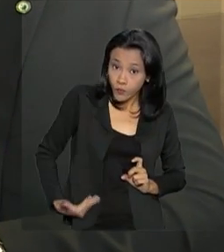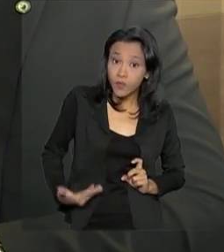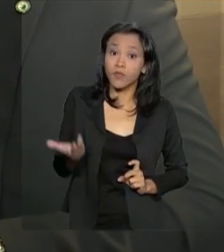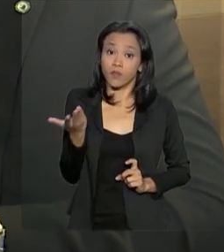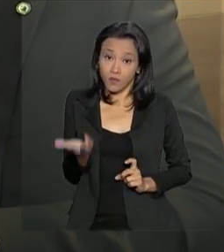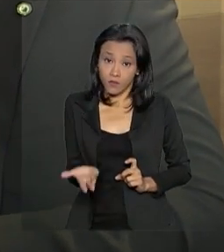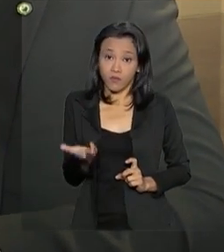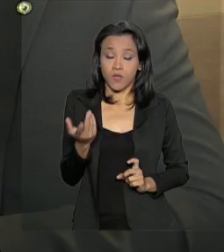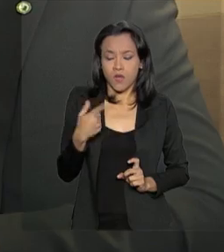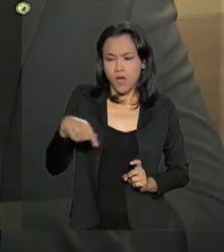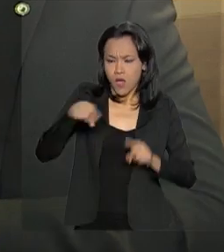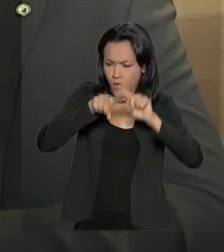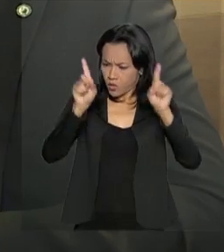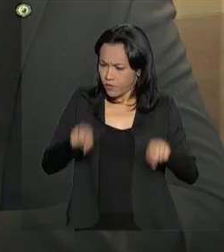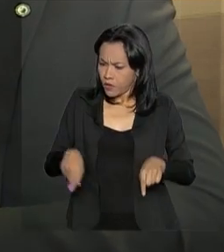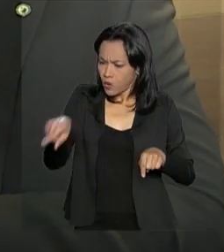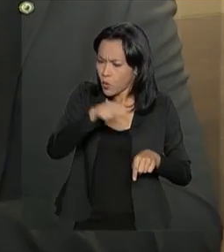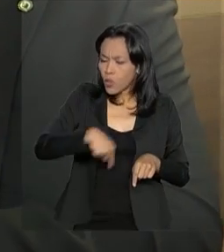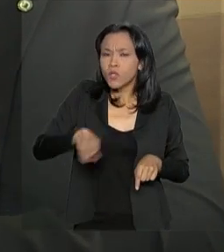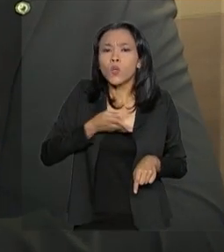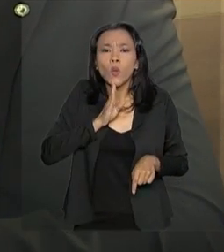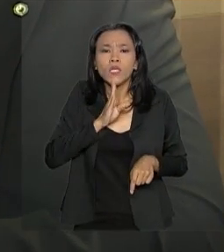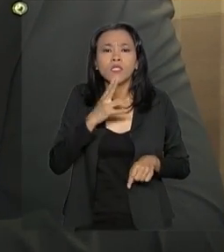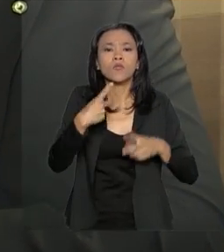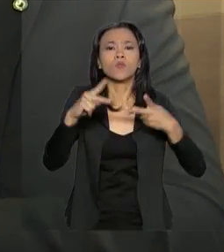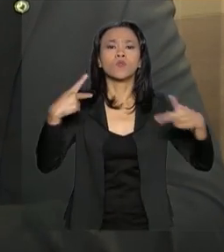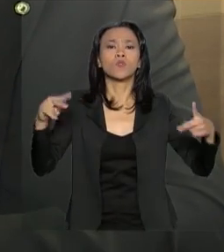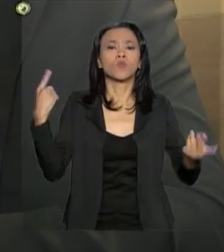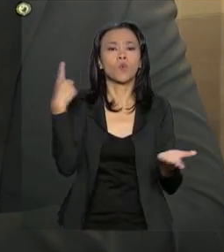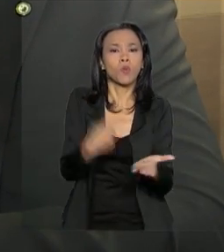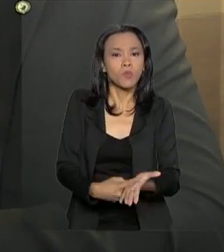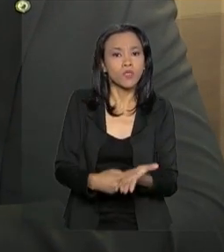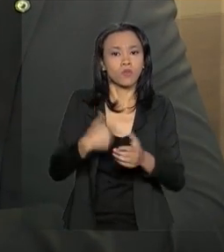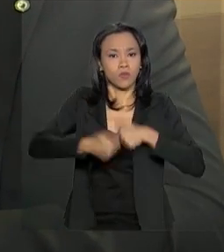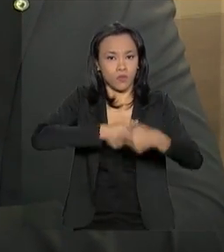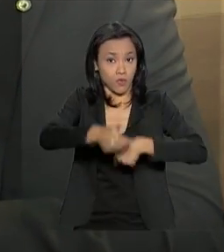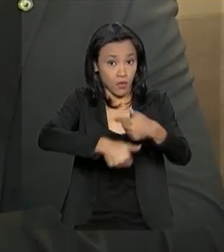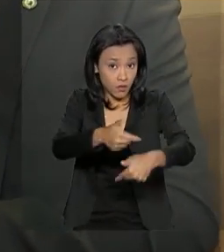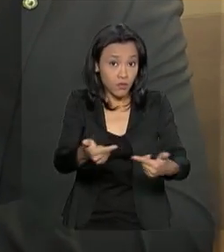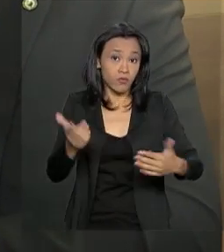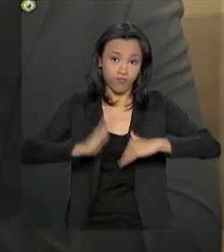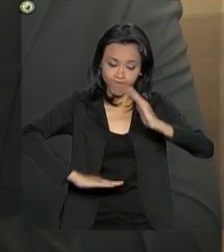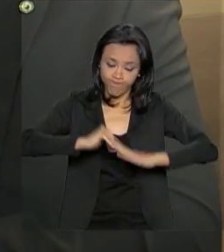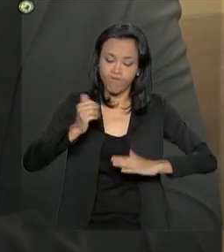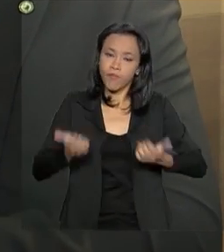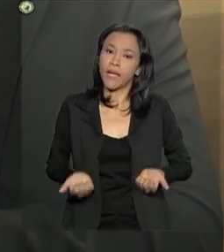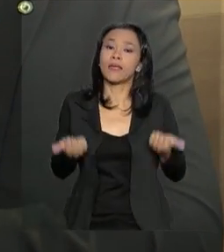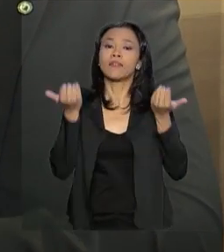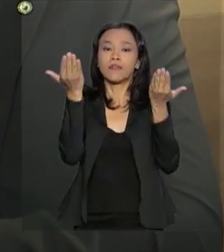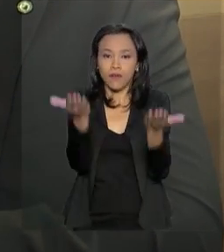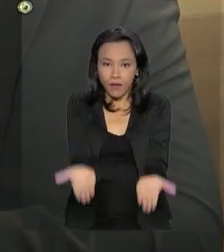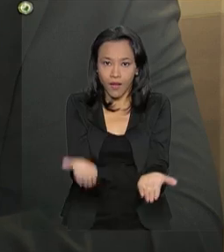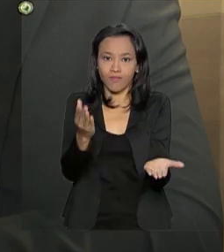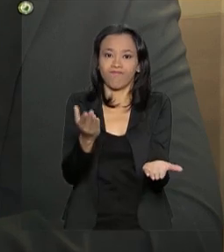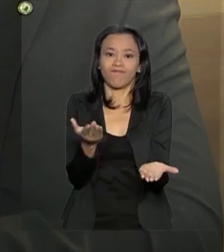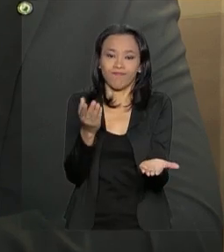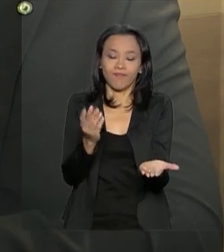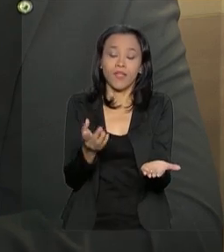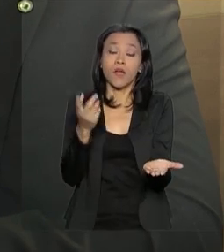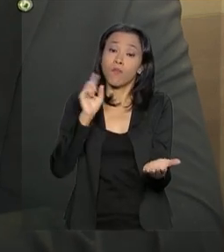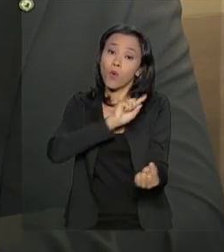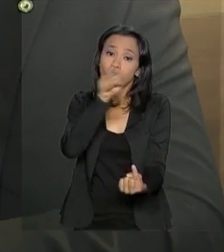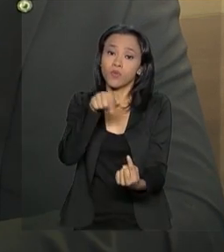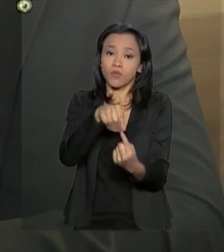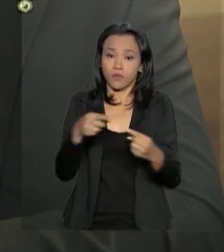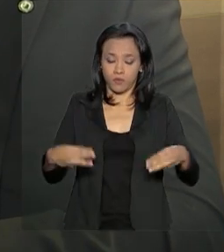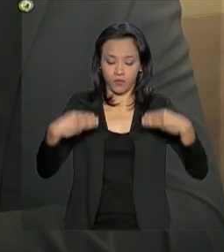azeitada, os servidores conhecendo de cada uma das suas tarefas, as competências, podendo entregar resultado. Porque o objetivo do Ministério,